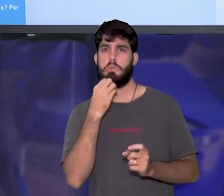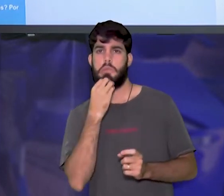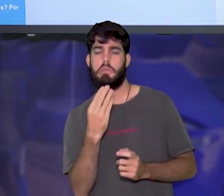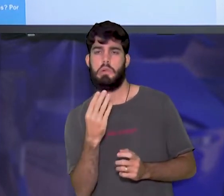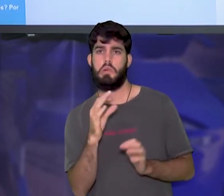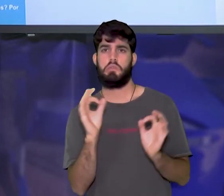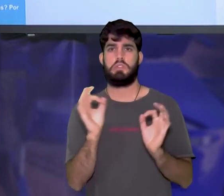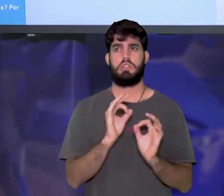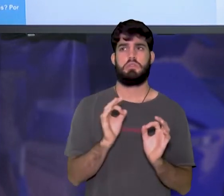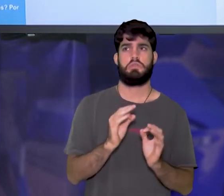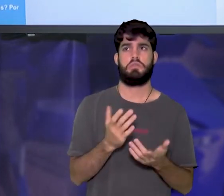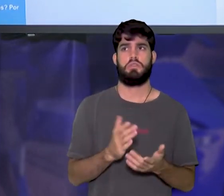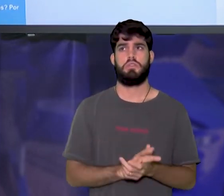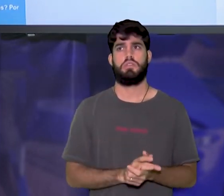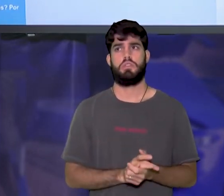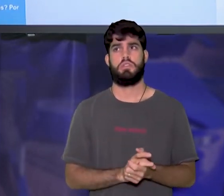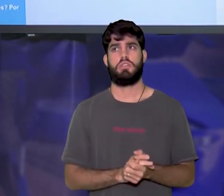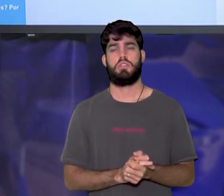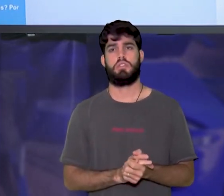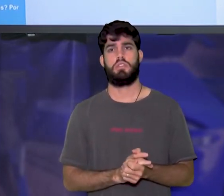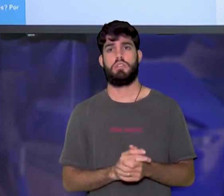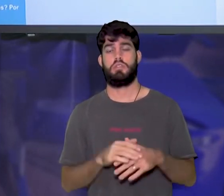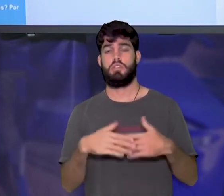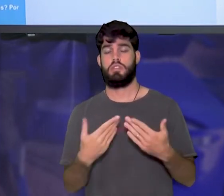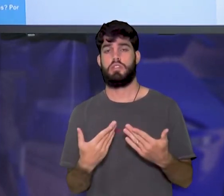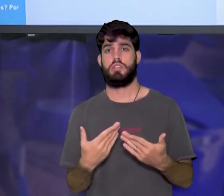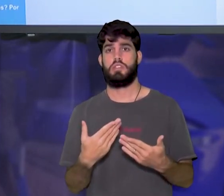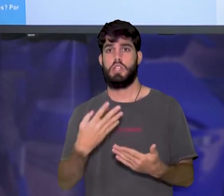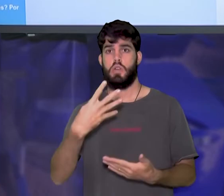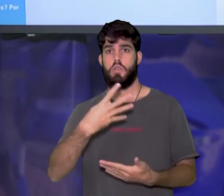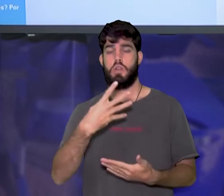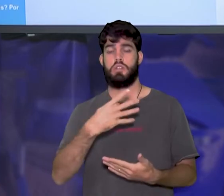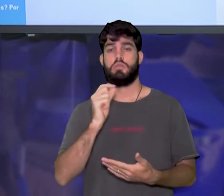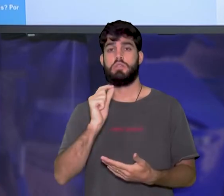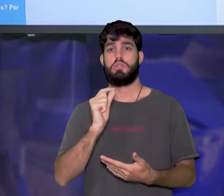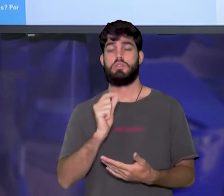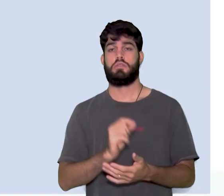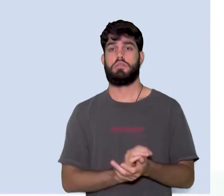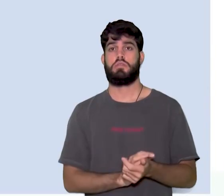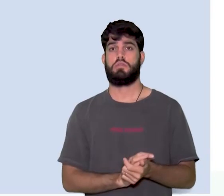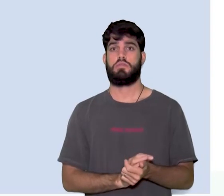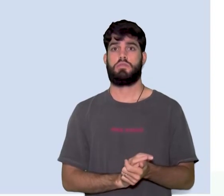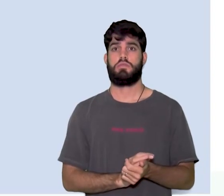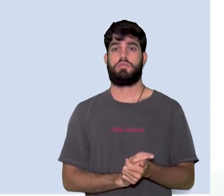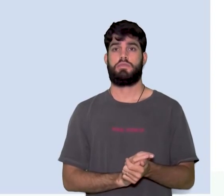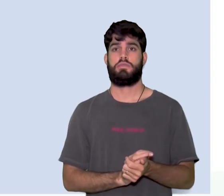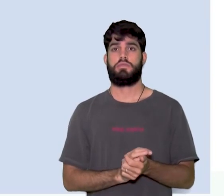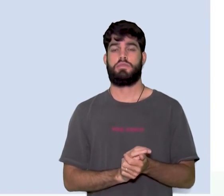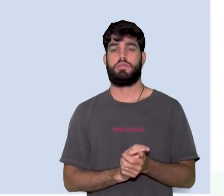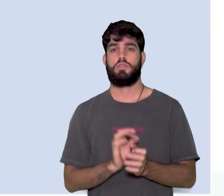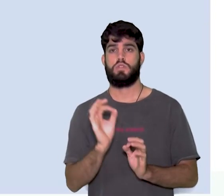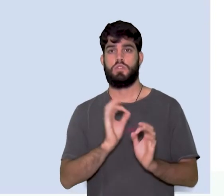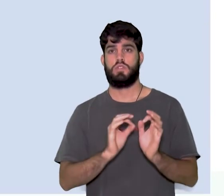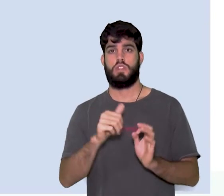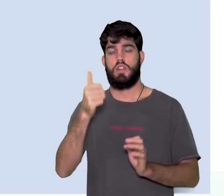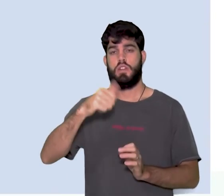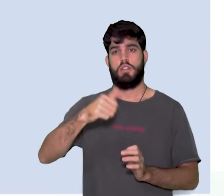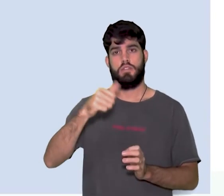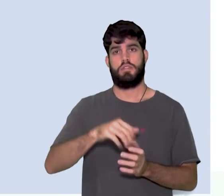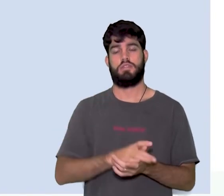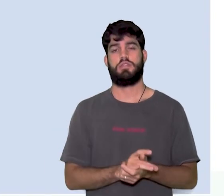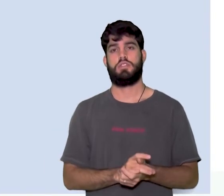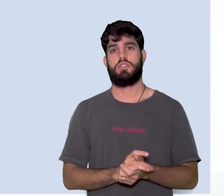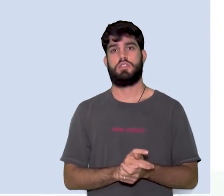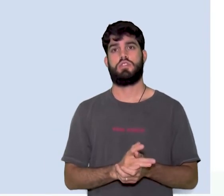o que faltou. E para isso, na questão 4, vocês iriam avaliar e socializar com seus